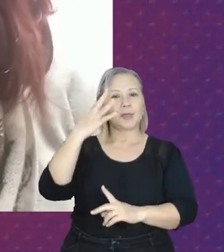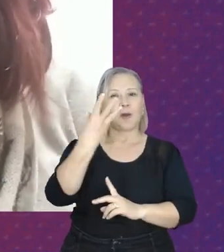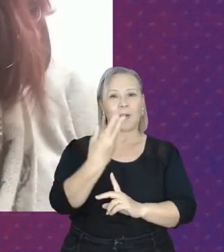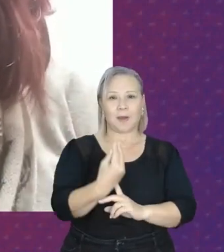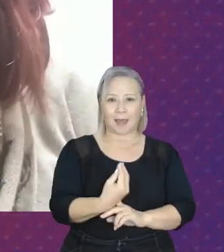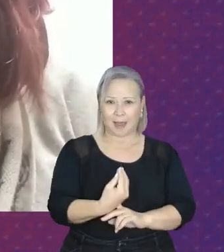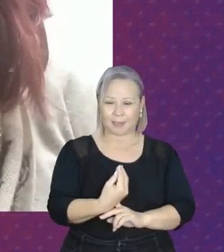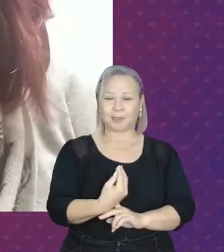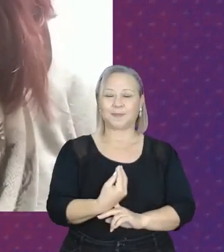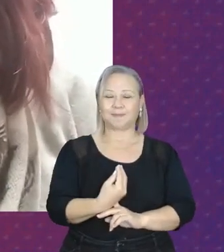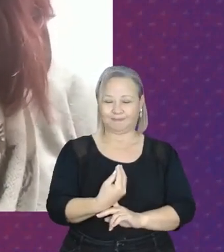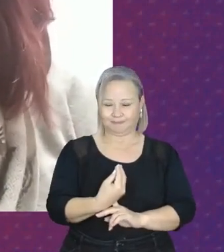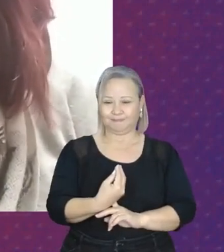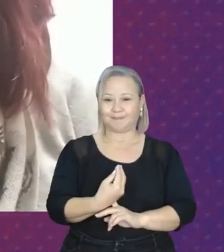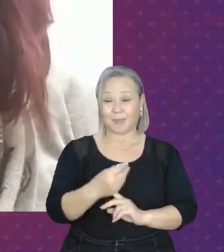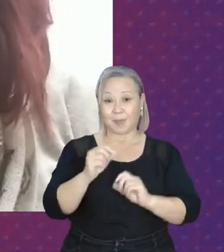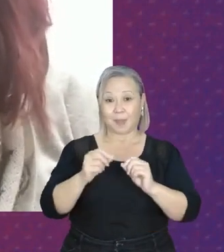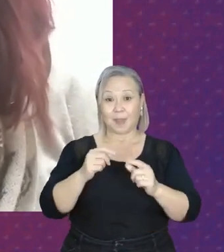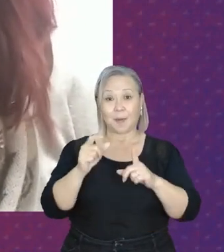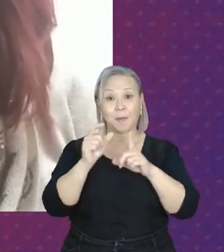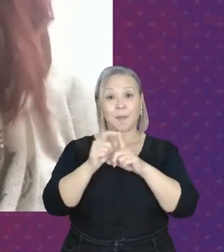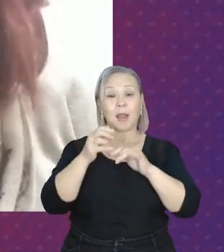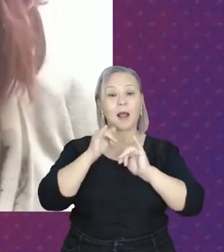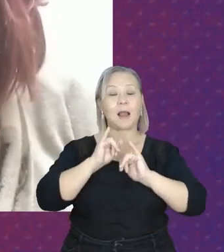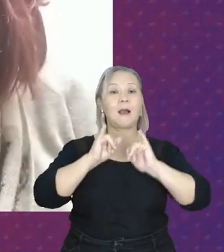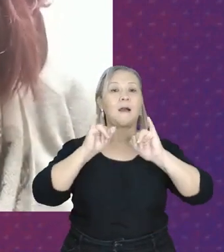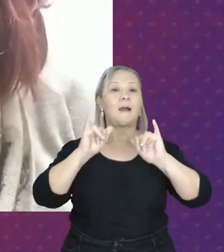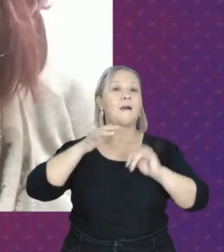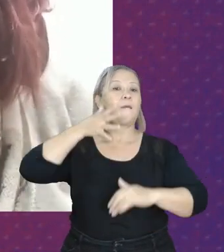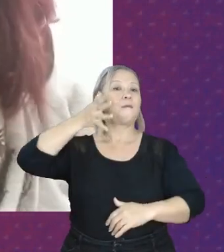pela palavra dos homens,